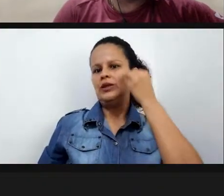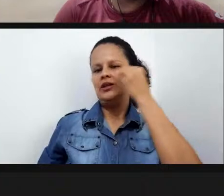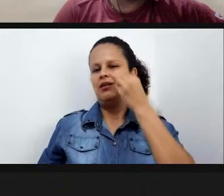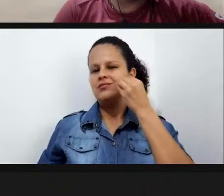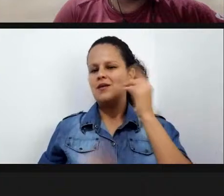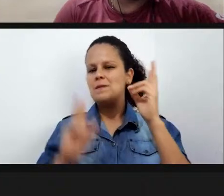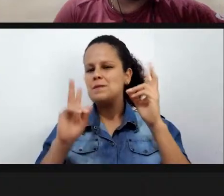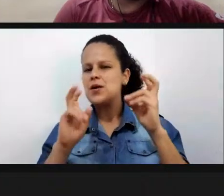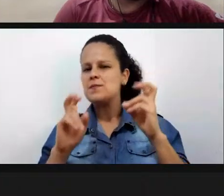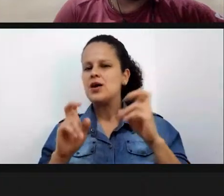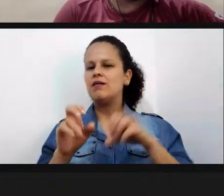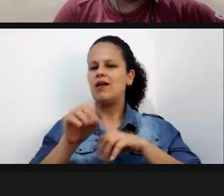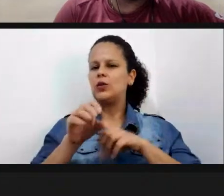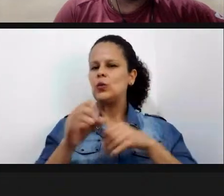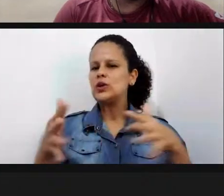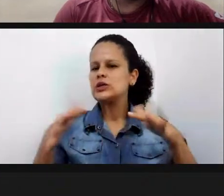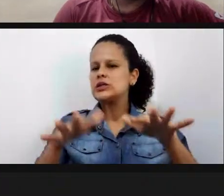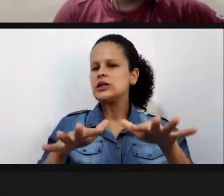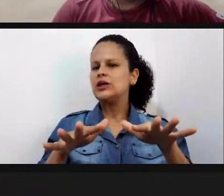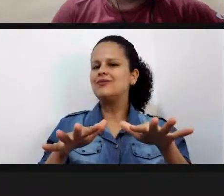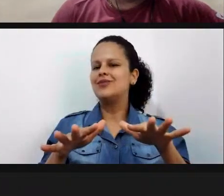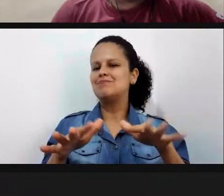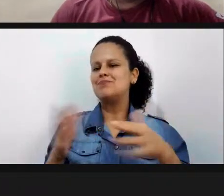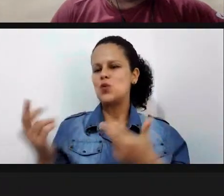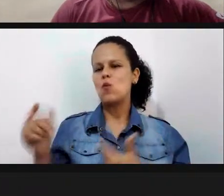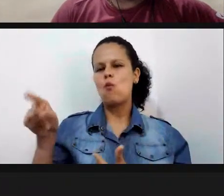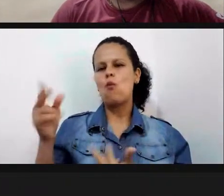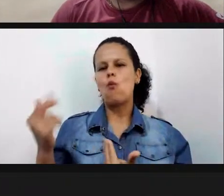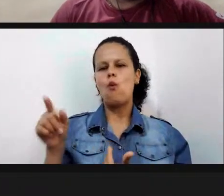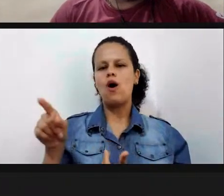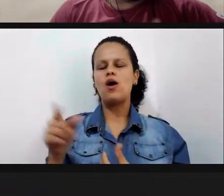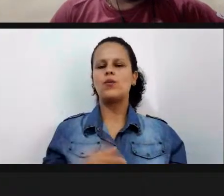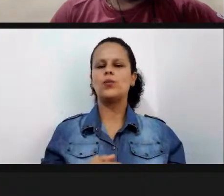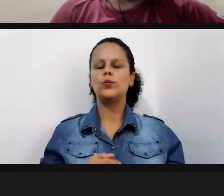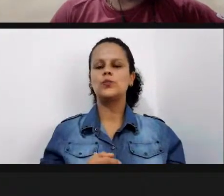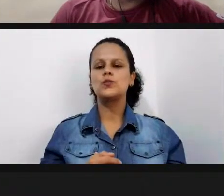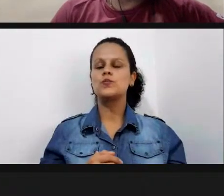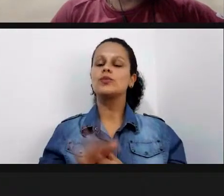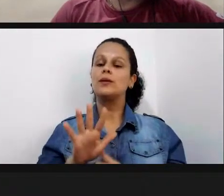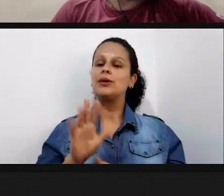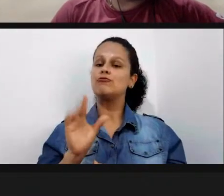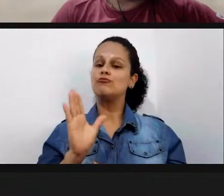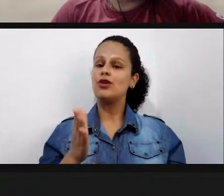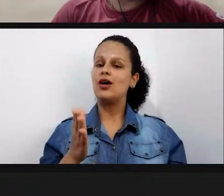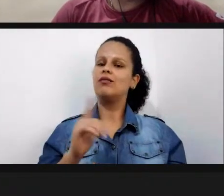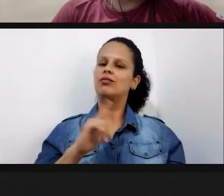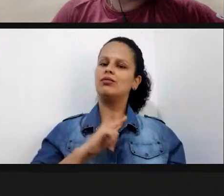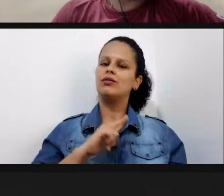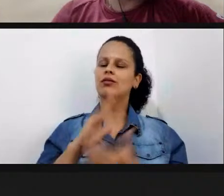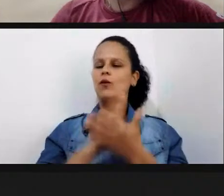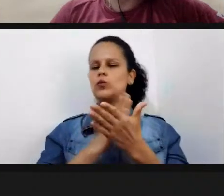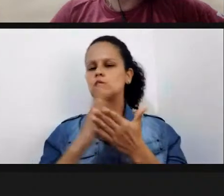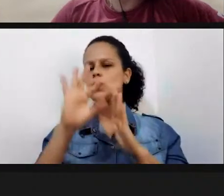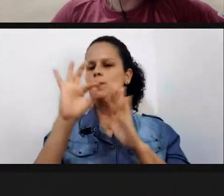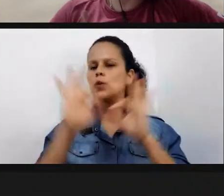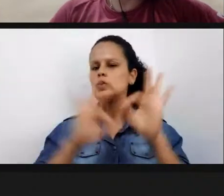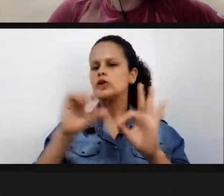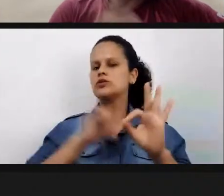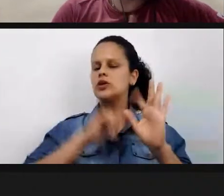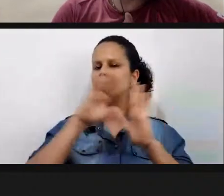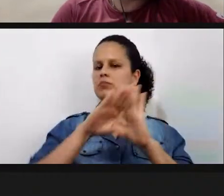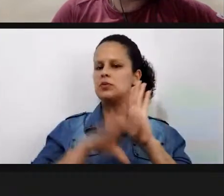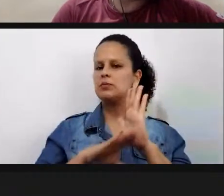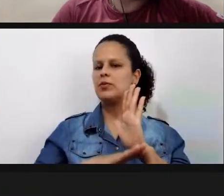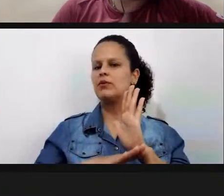de educação inclusiva como o Damione também colocou né já auxiliei em alguns projetos utilizando a robótica como